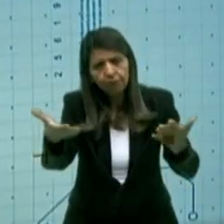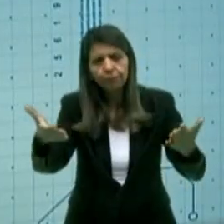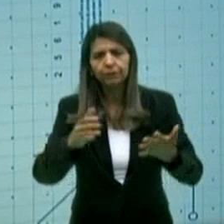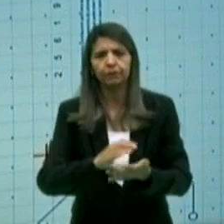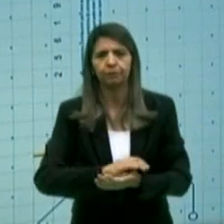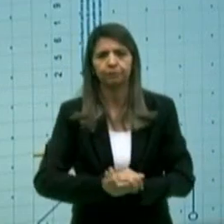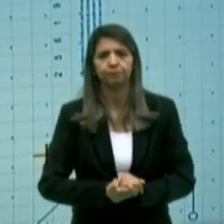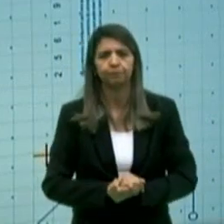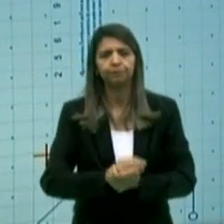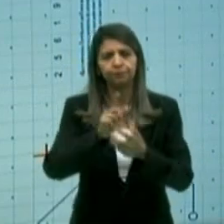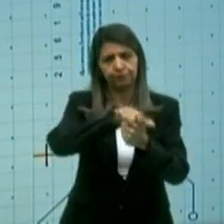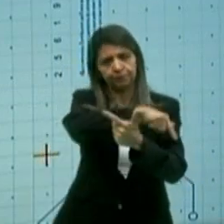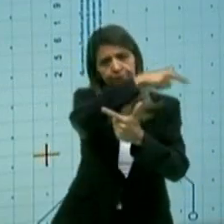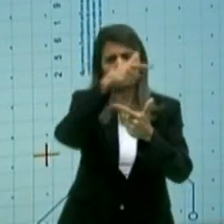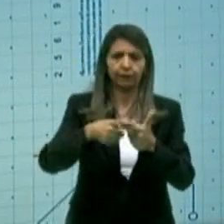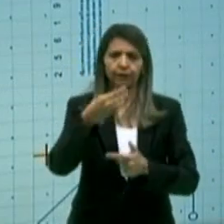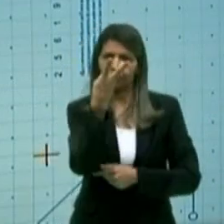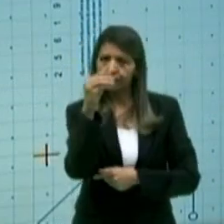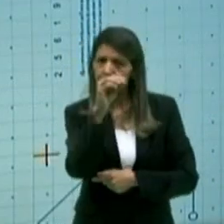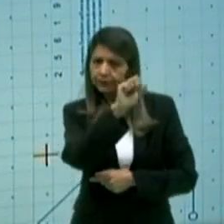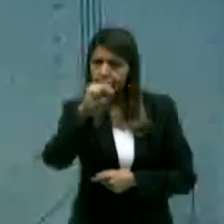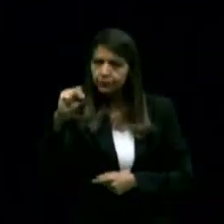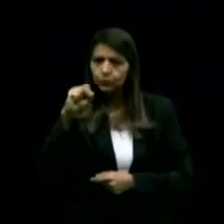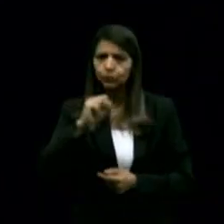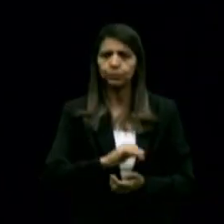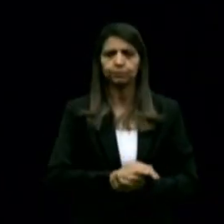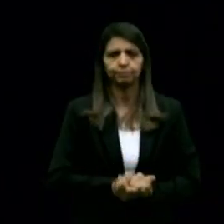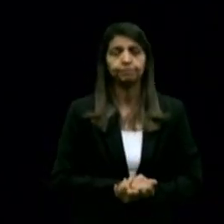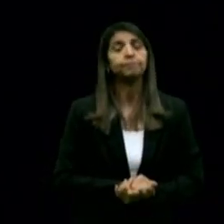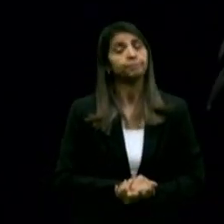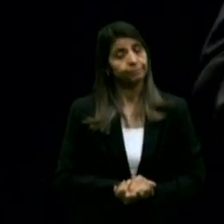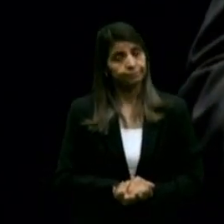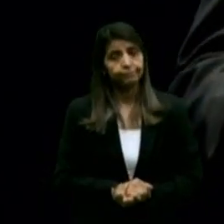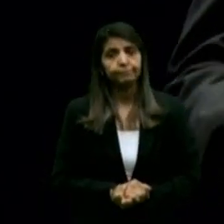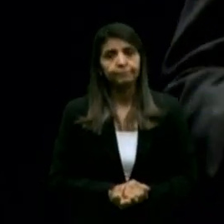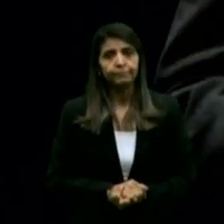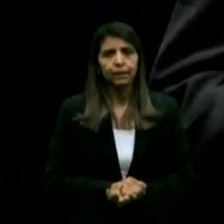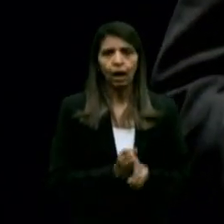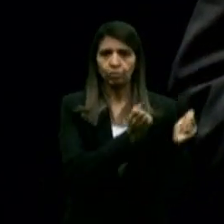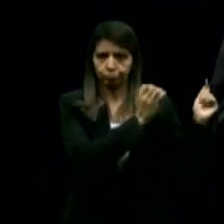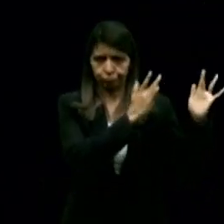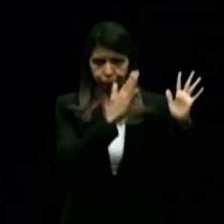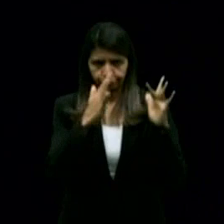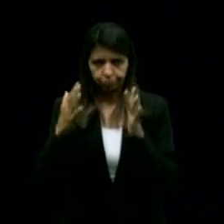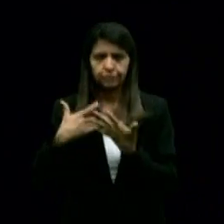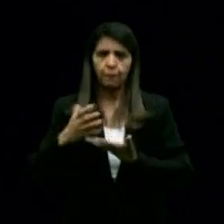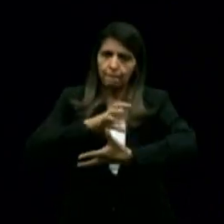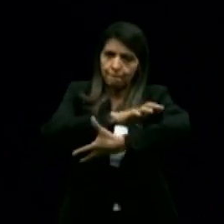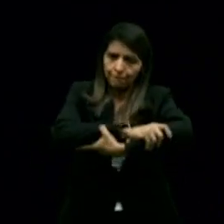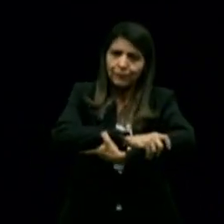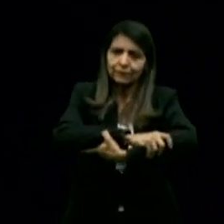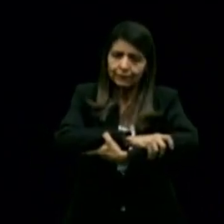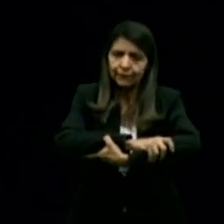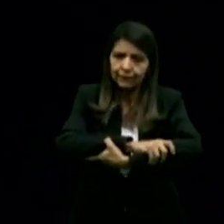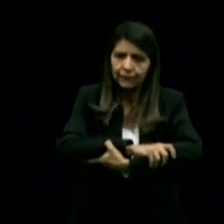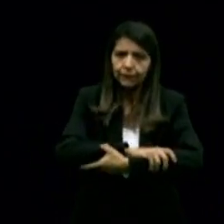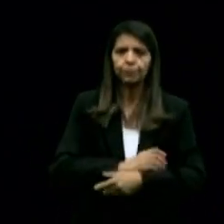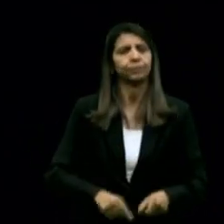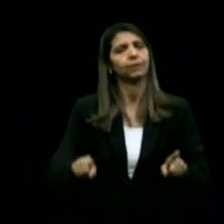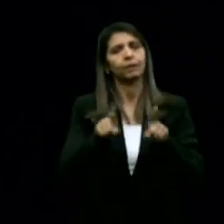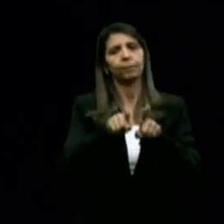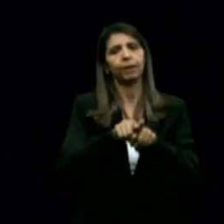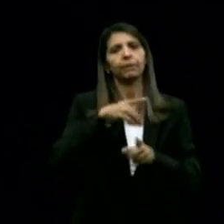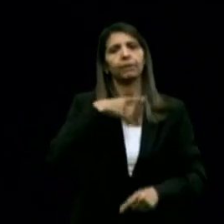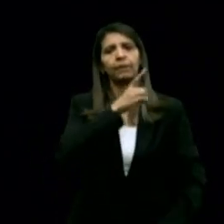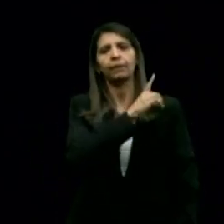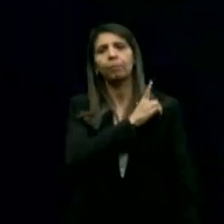Tréplica de 30 segundos para o Major Fábio. Aproveitando a continuação, falando de parceria, nós vamos ter também a Universidade Estadual